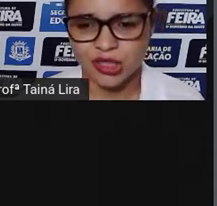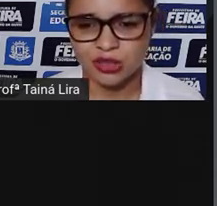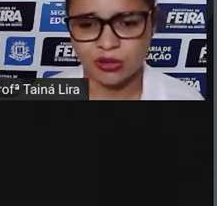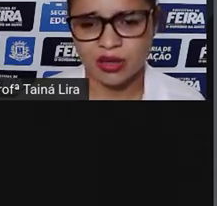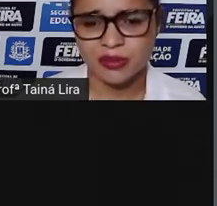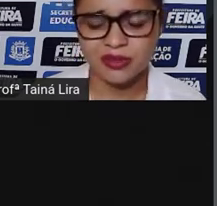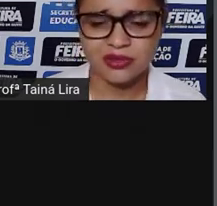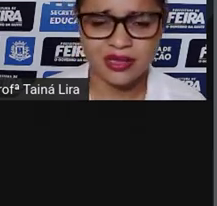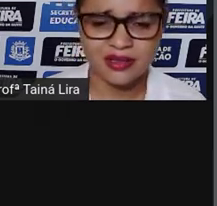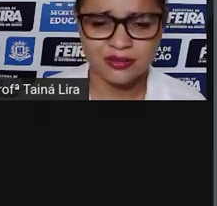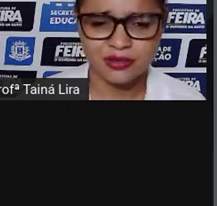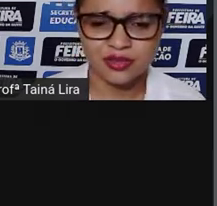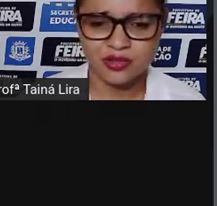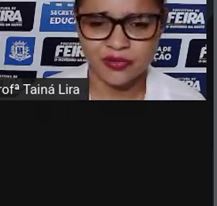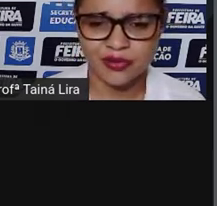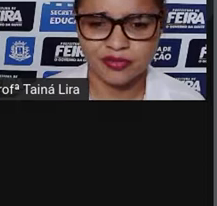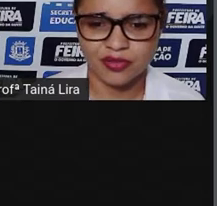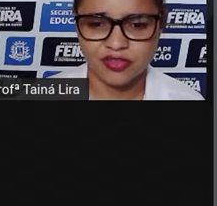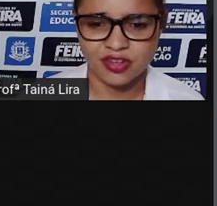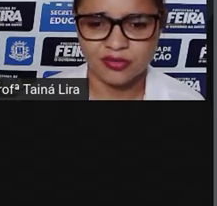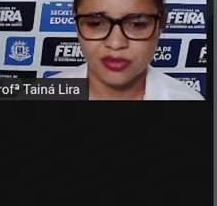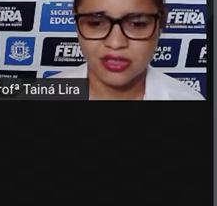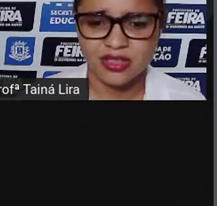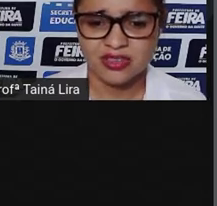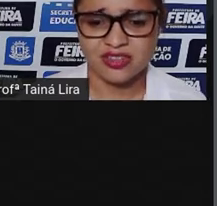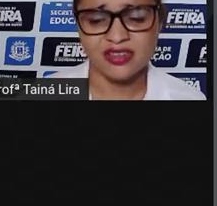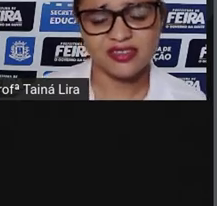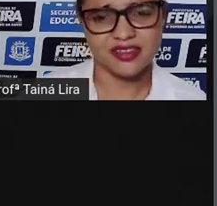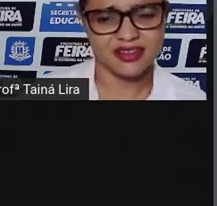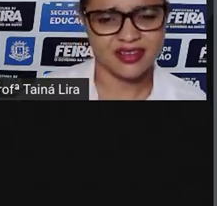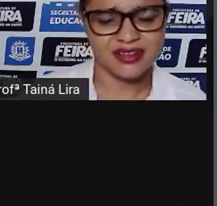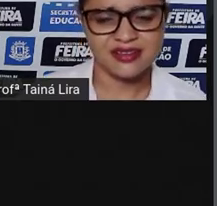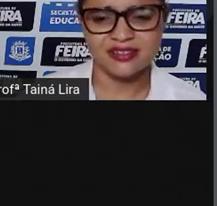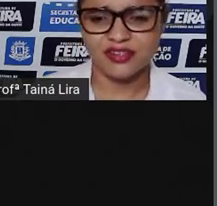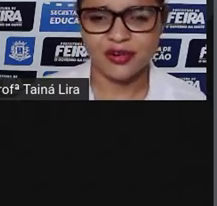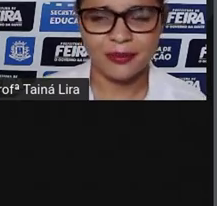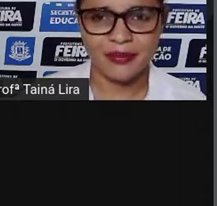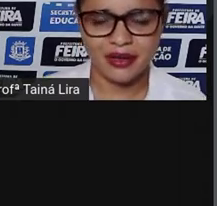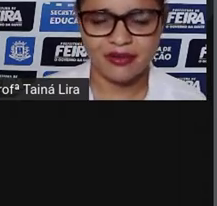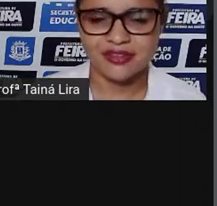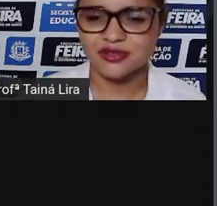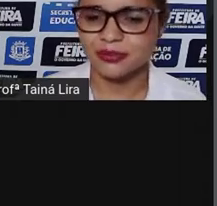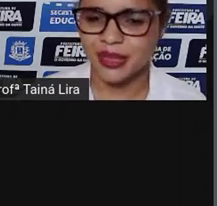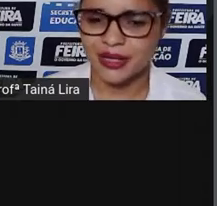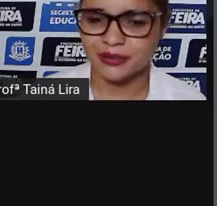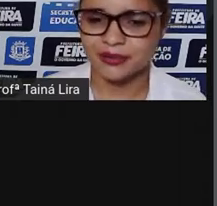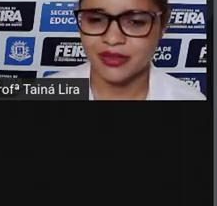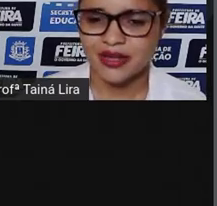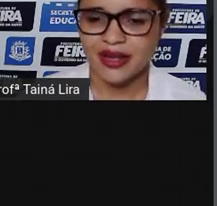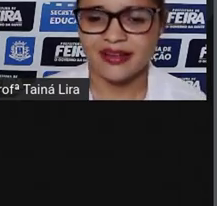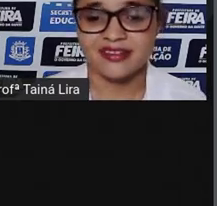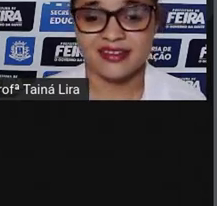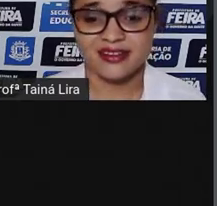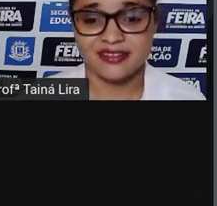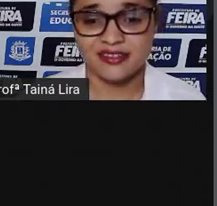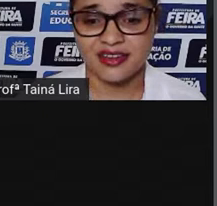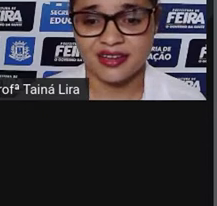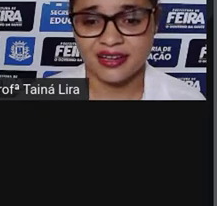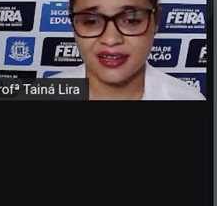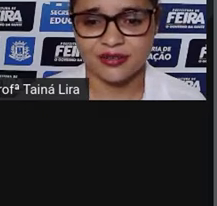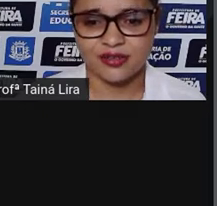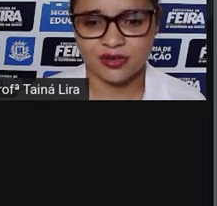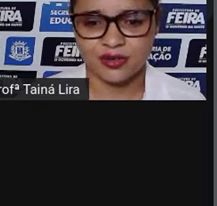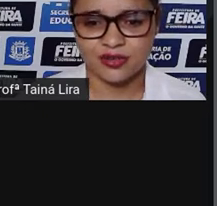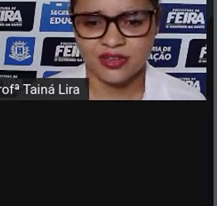reconstruído, abandonado durante uma revolução. Dizem até que ficou mal assombrado. As crianças